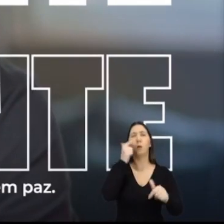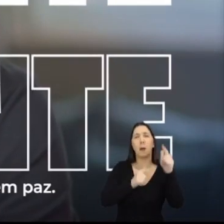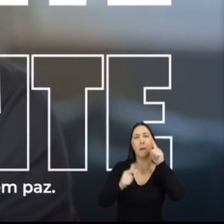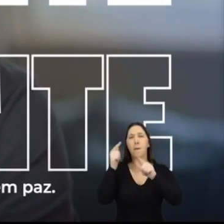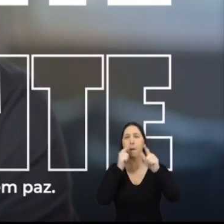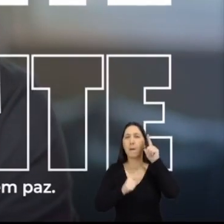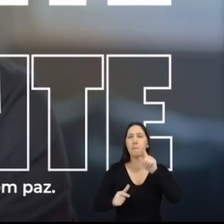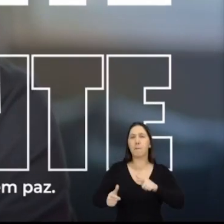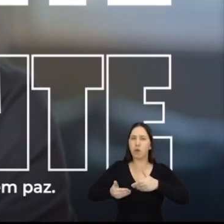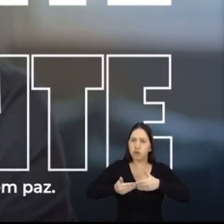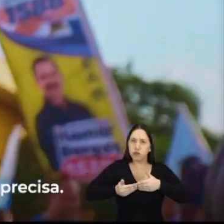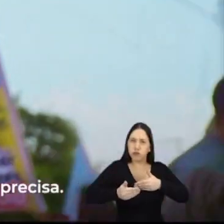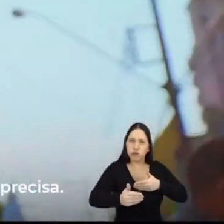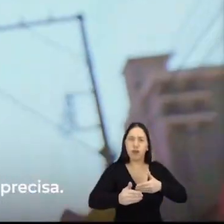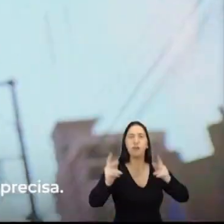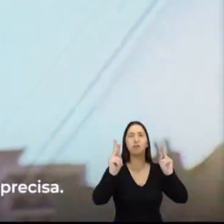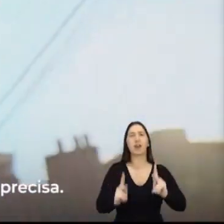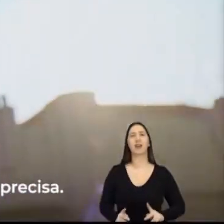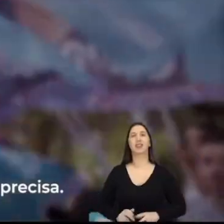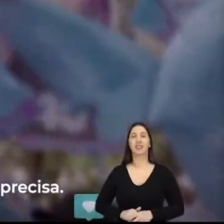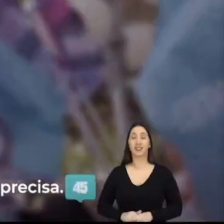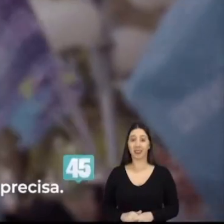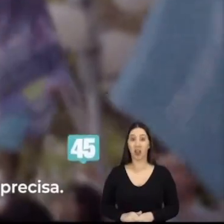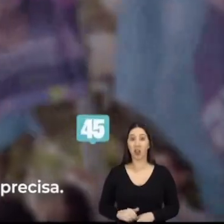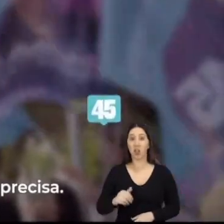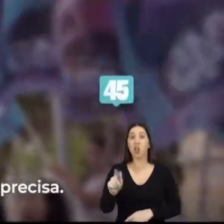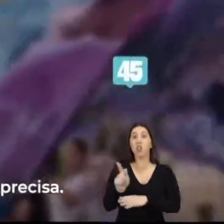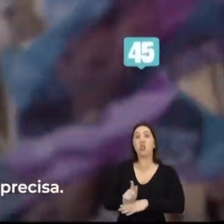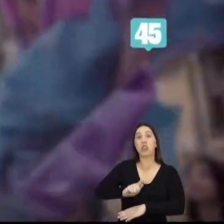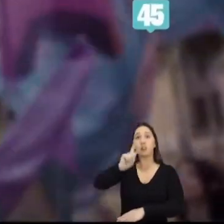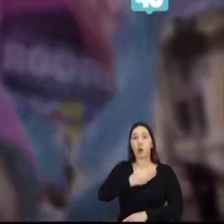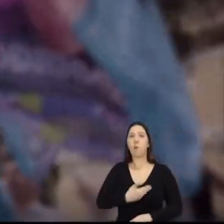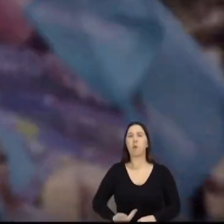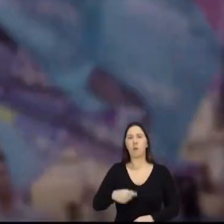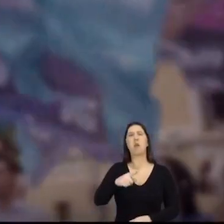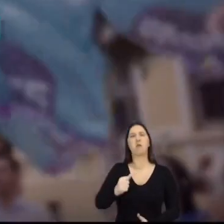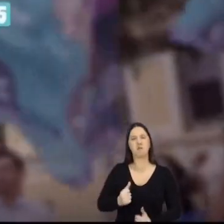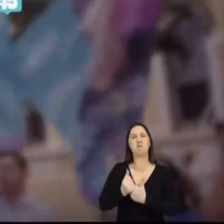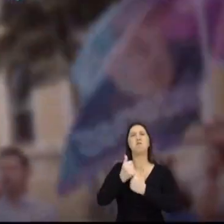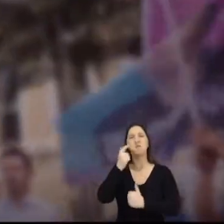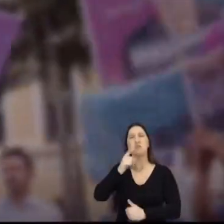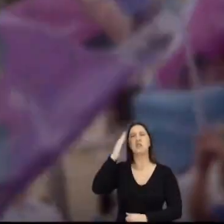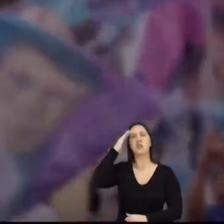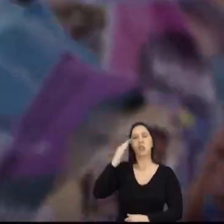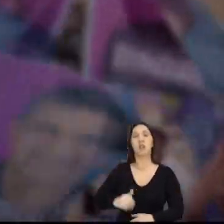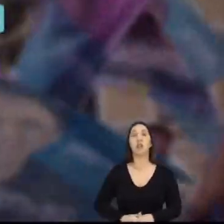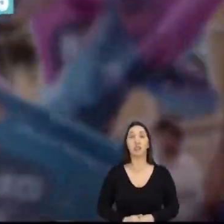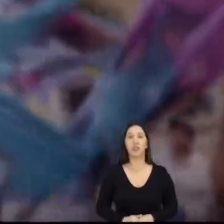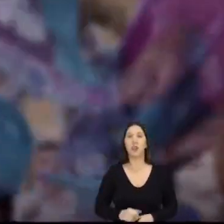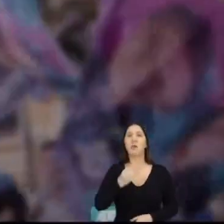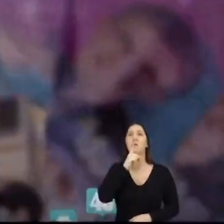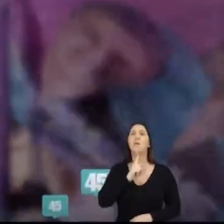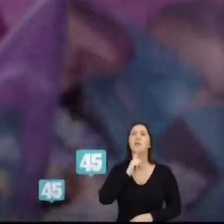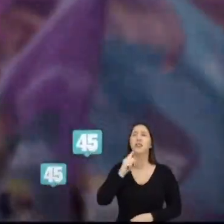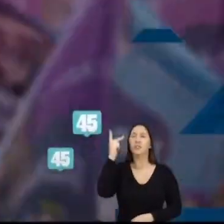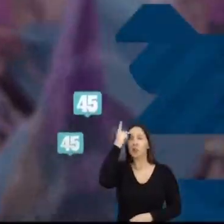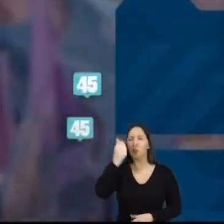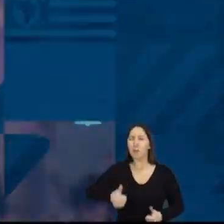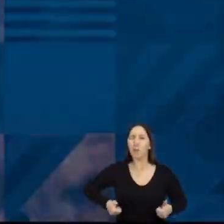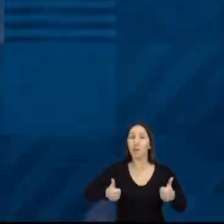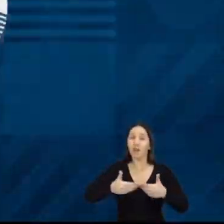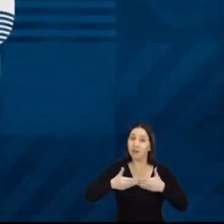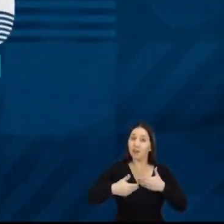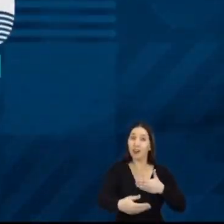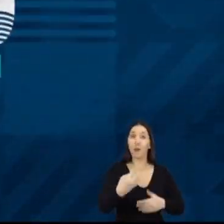em frente. Pra gente seguir em paz. Gastão pública e apoia quem mais precisa. Rodrigo Garcia pro bem de São Paulo. Pra frente, Rodrigo. 45